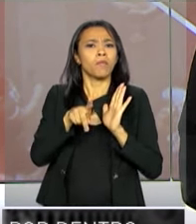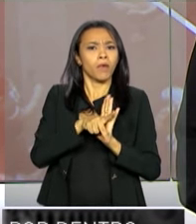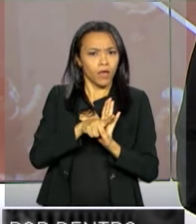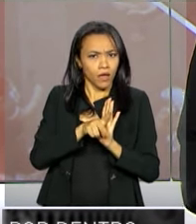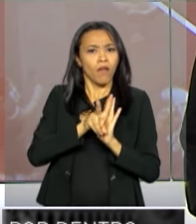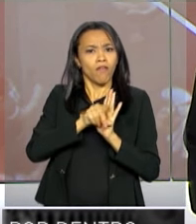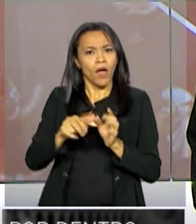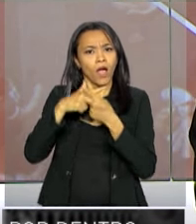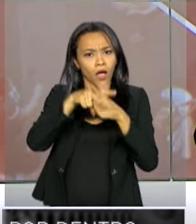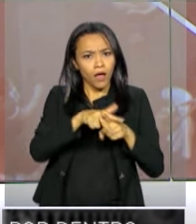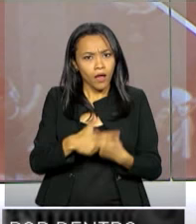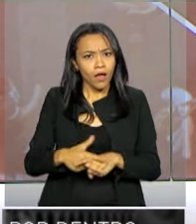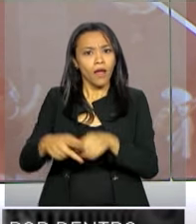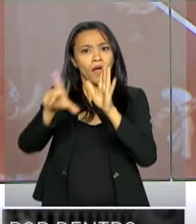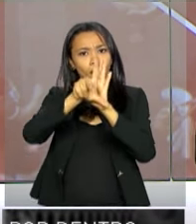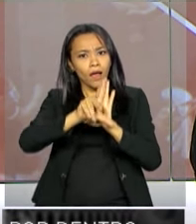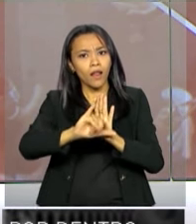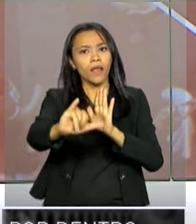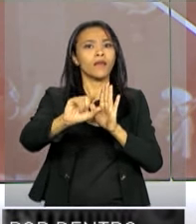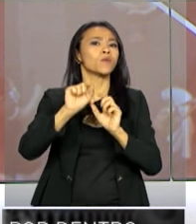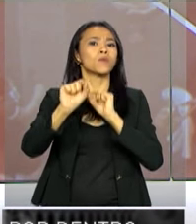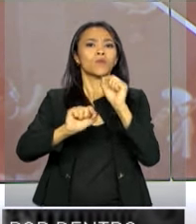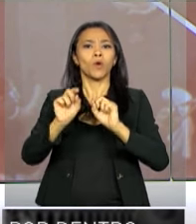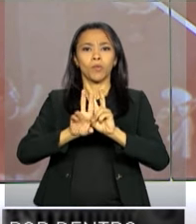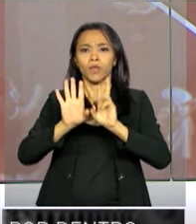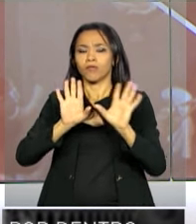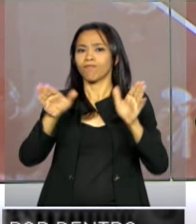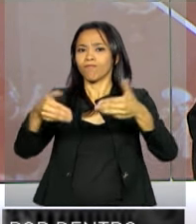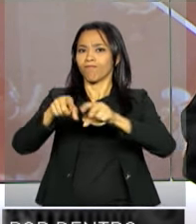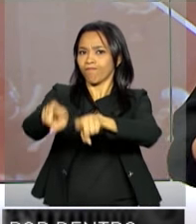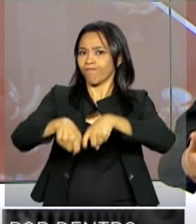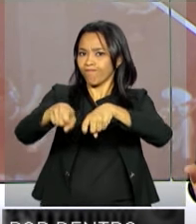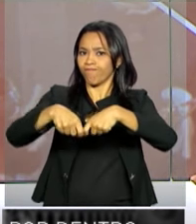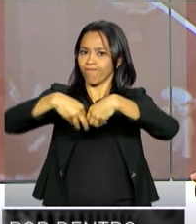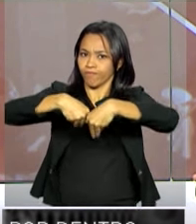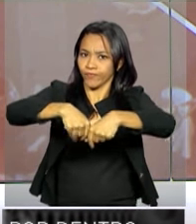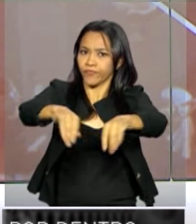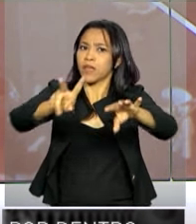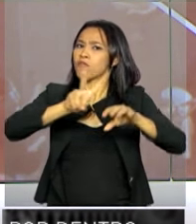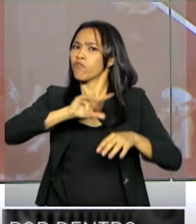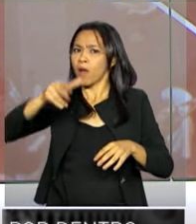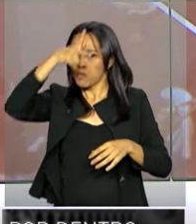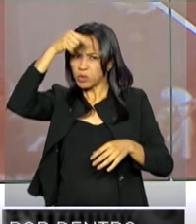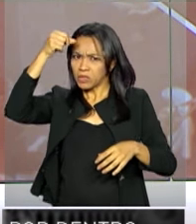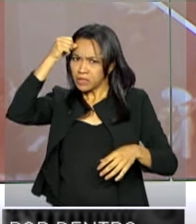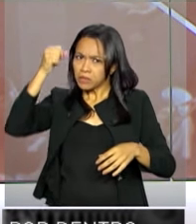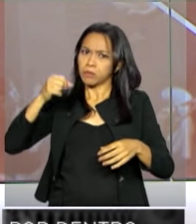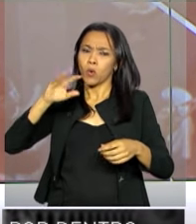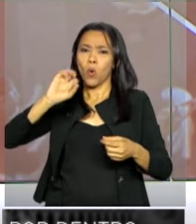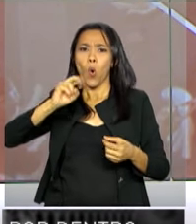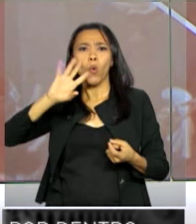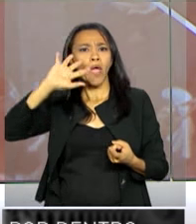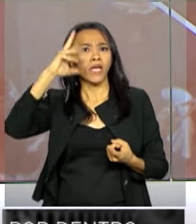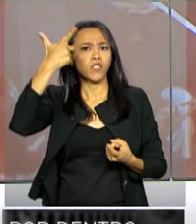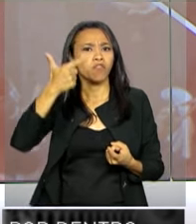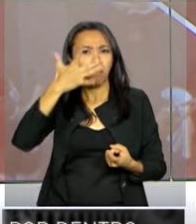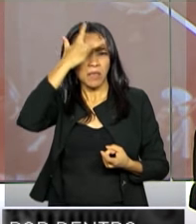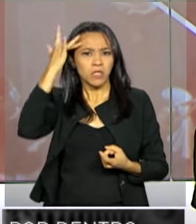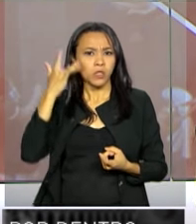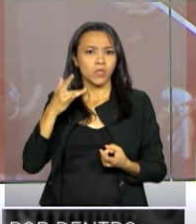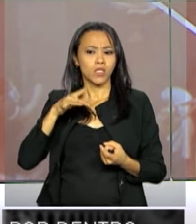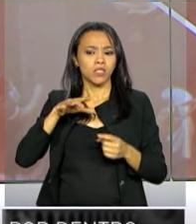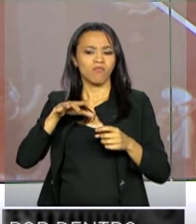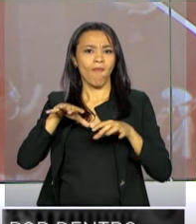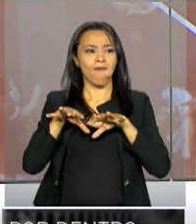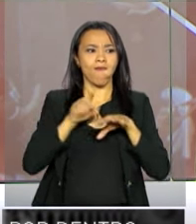atualizar a legislação sobre a reforma agrária, mas não vai municipalizar e nem resolver a situação de grileiros. Quem